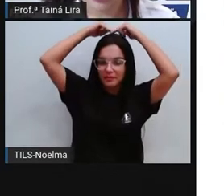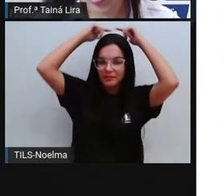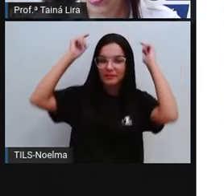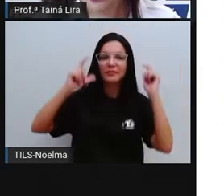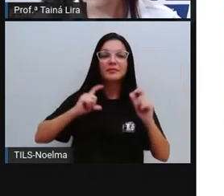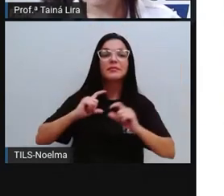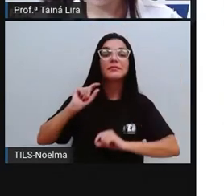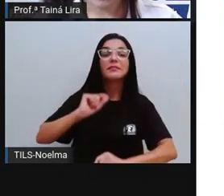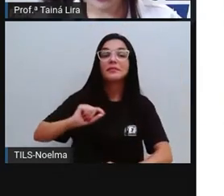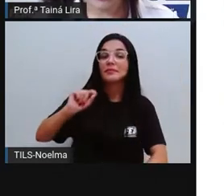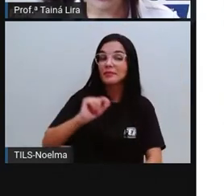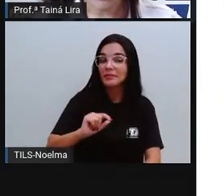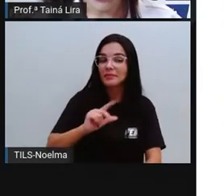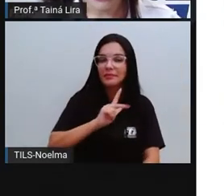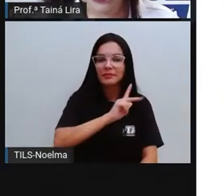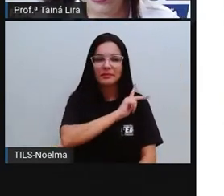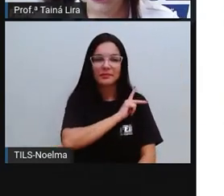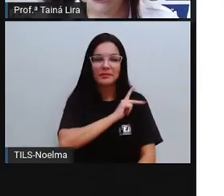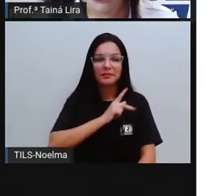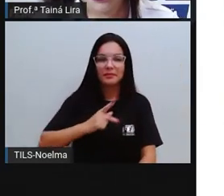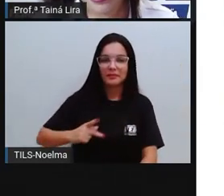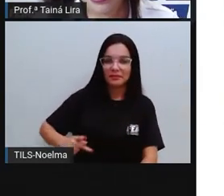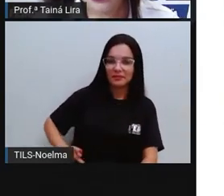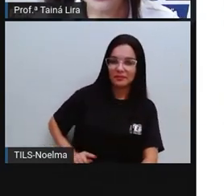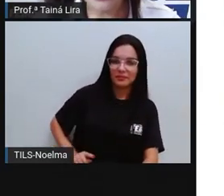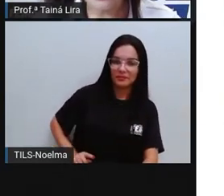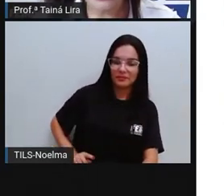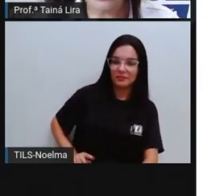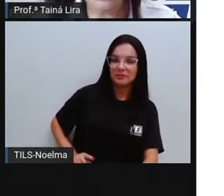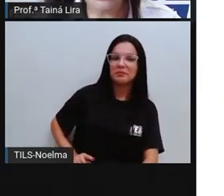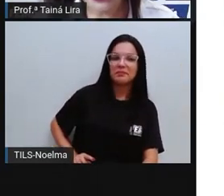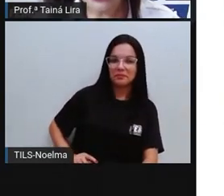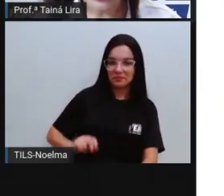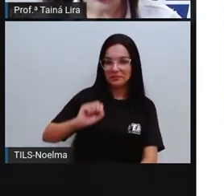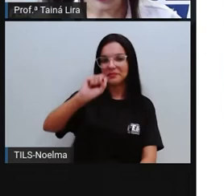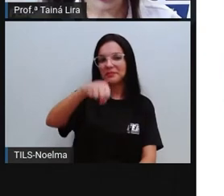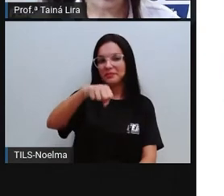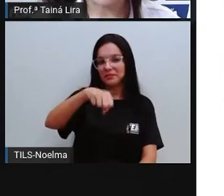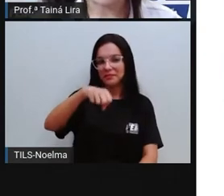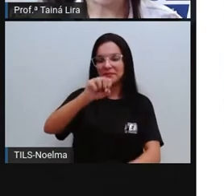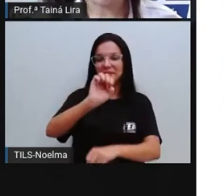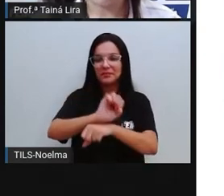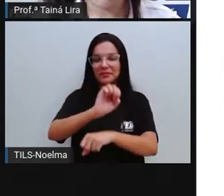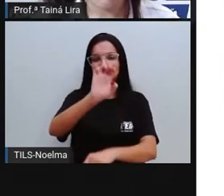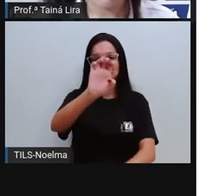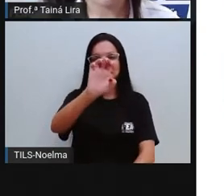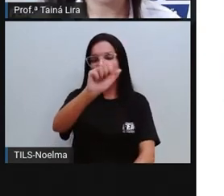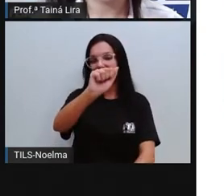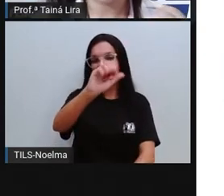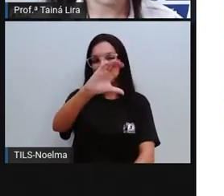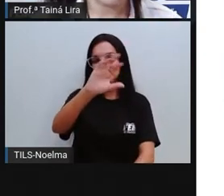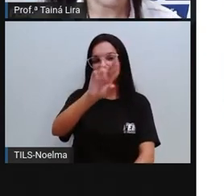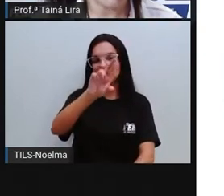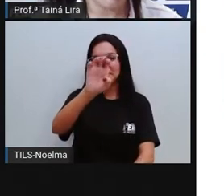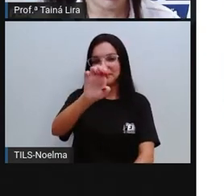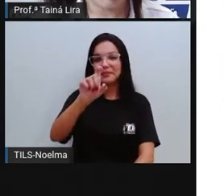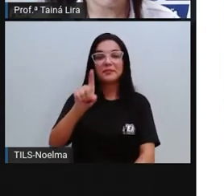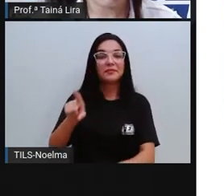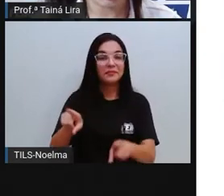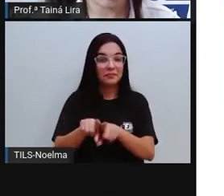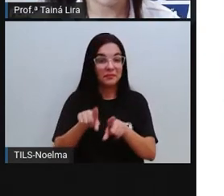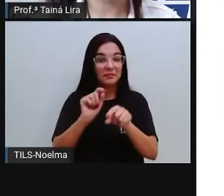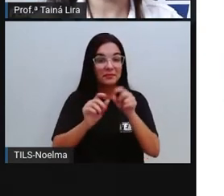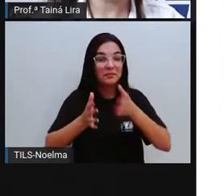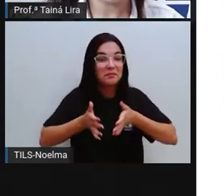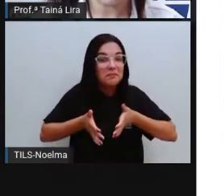cidade no estado do Acre, e ele é indígena mesmo, ele foi, ele nasceu